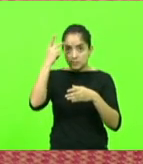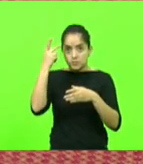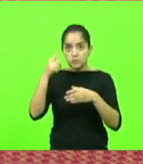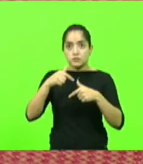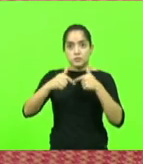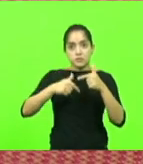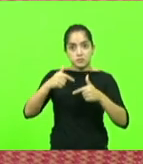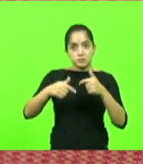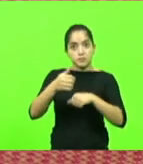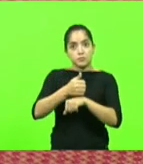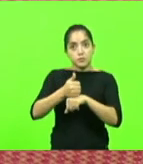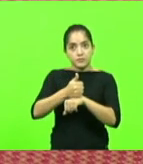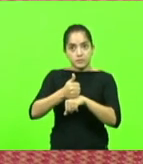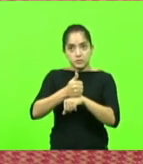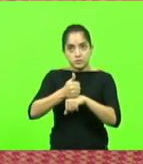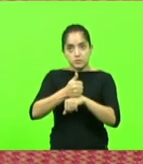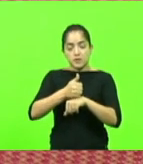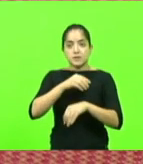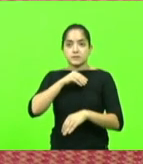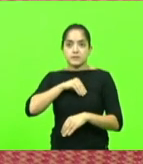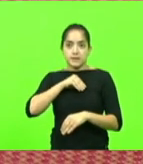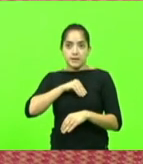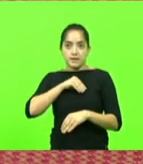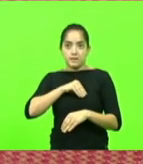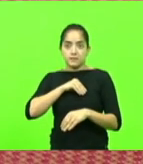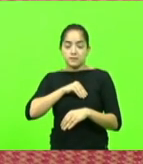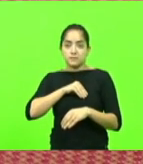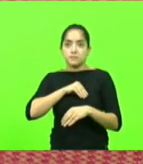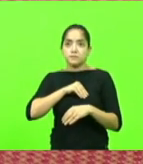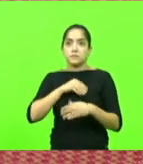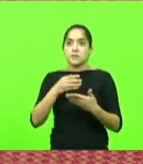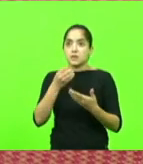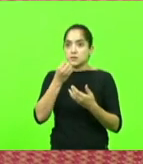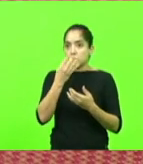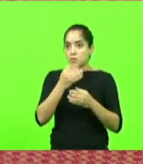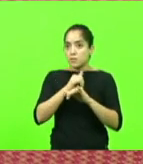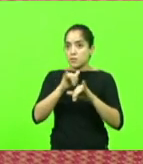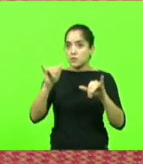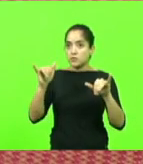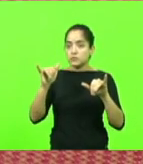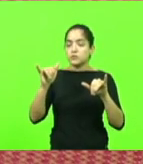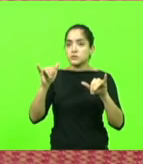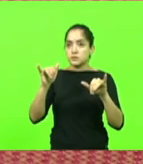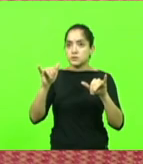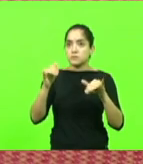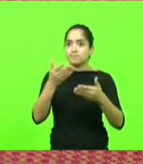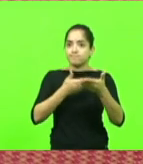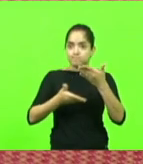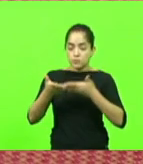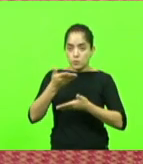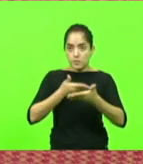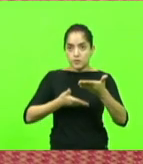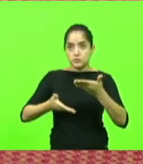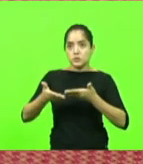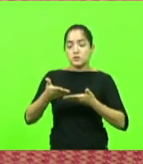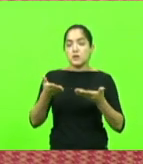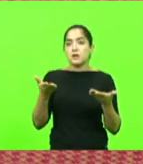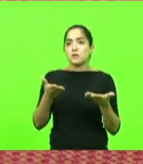no Renda Santa Catarina. Então, é uma boa notícia, acho que vale a pena a gente compartilhar nesse momento,